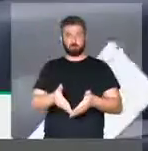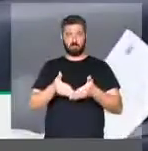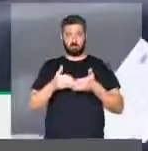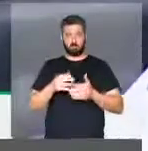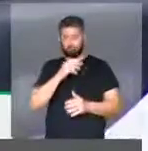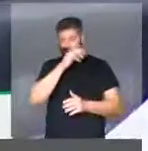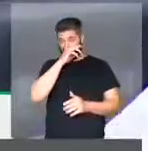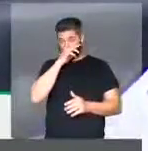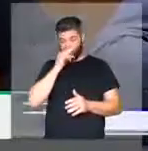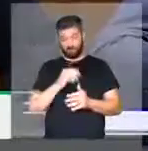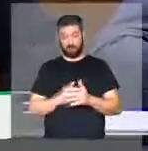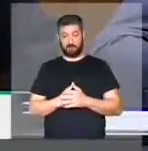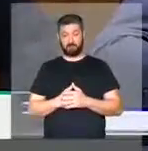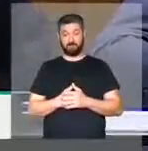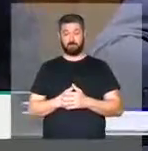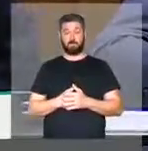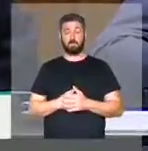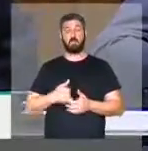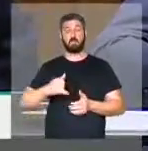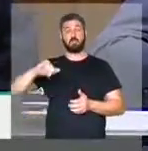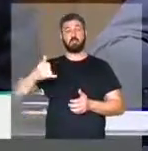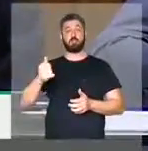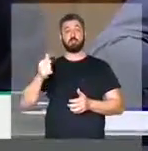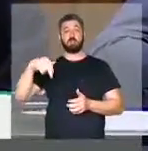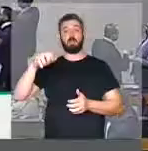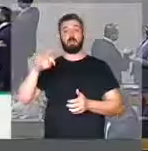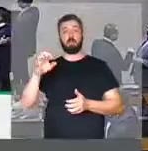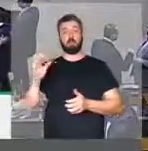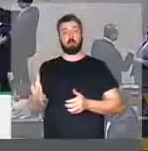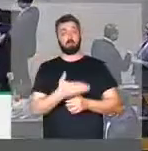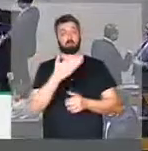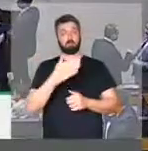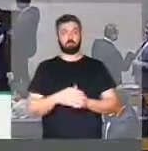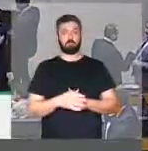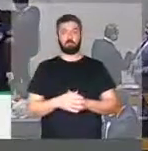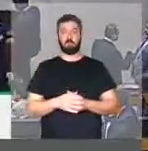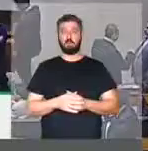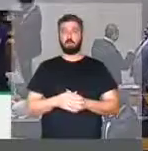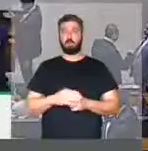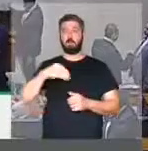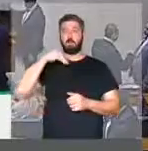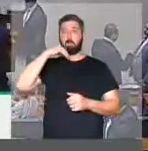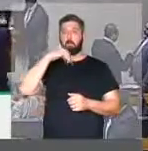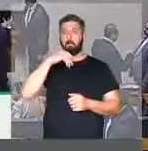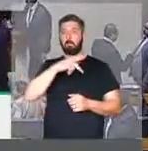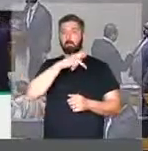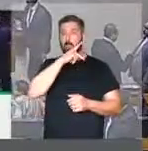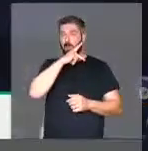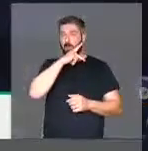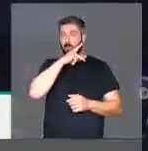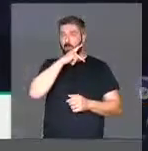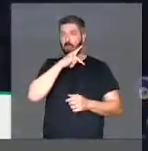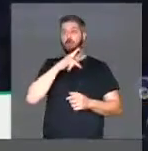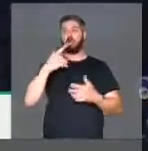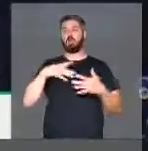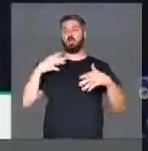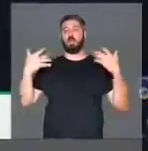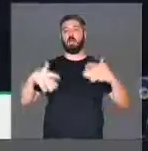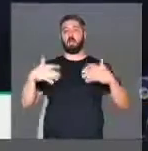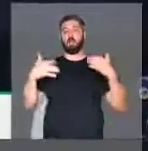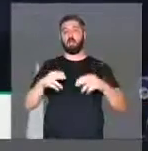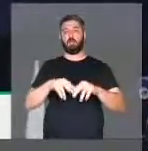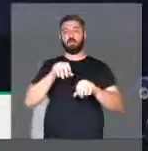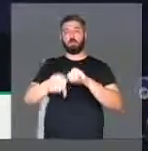Senhor presidente, Macapá está abalada com o crime de feminicídio, o